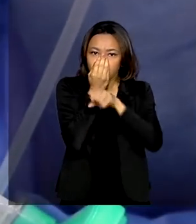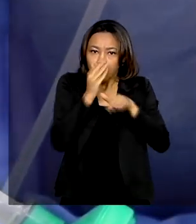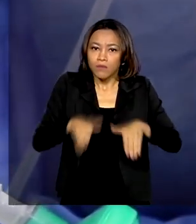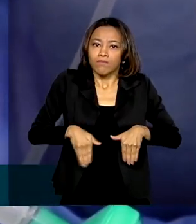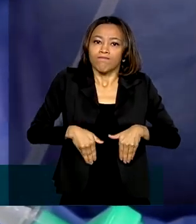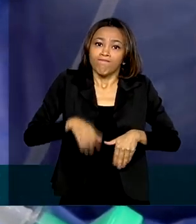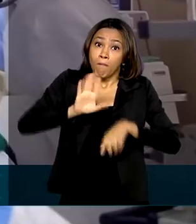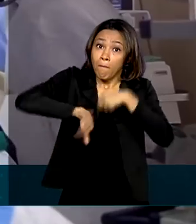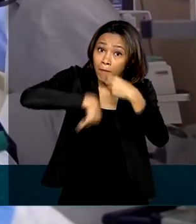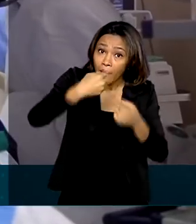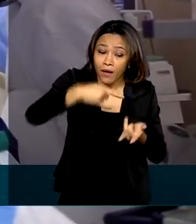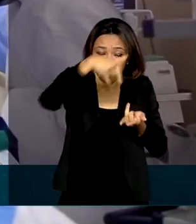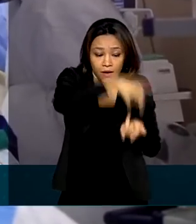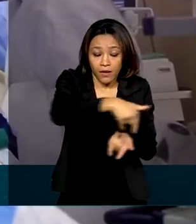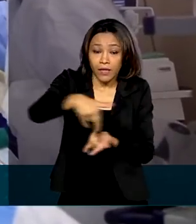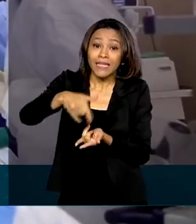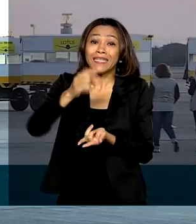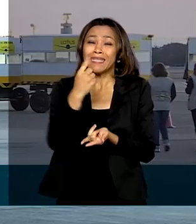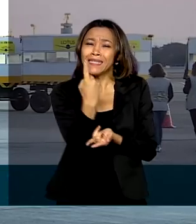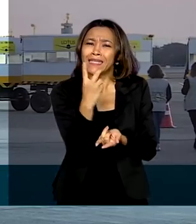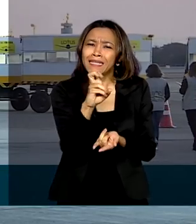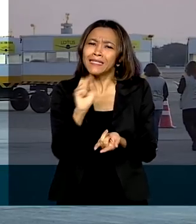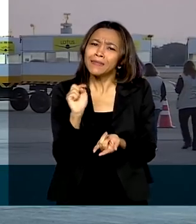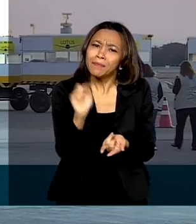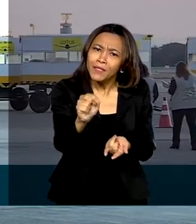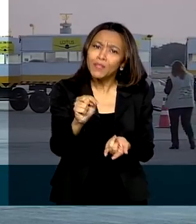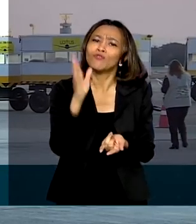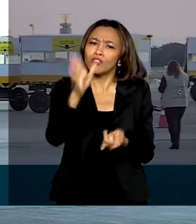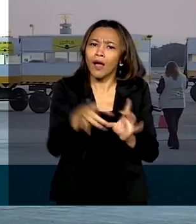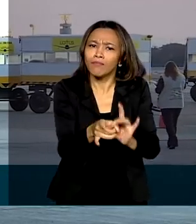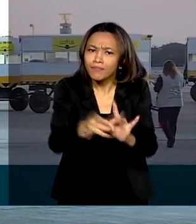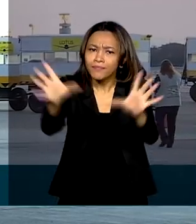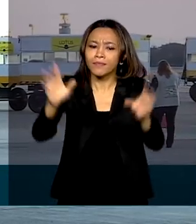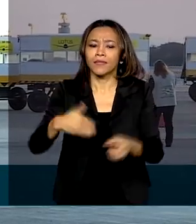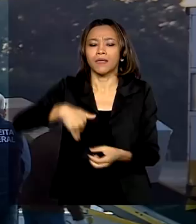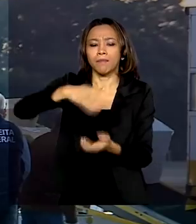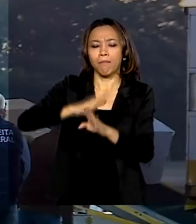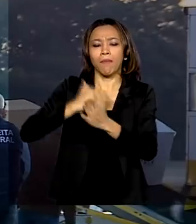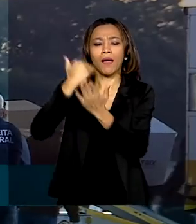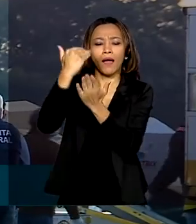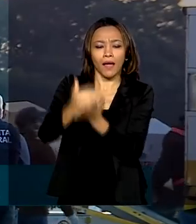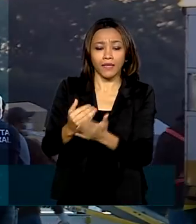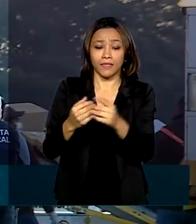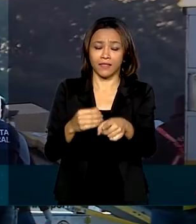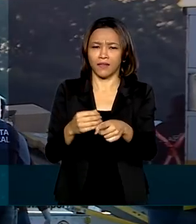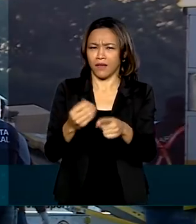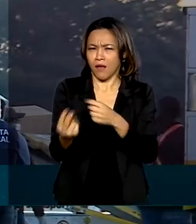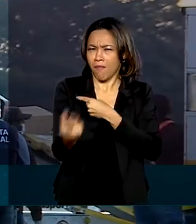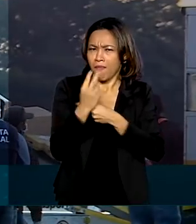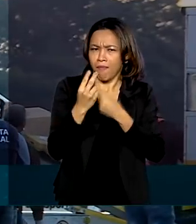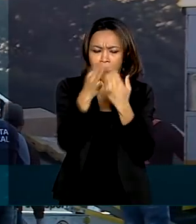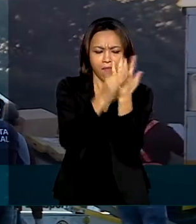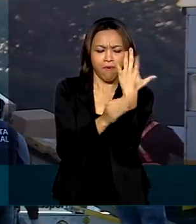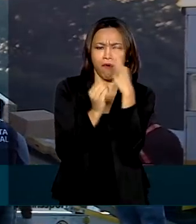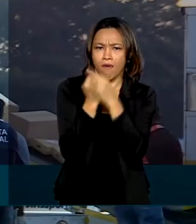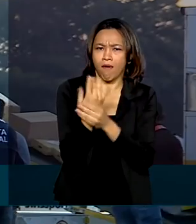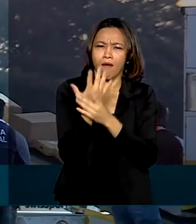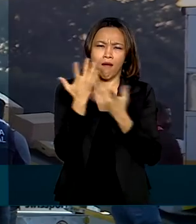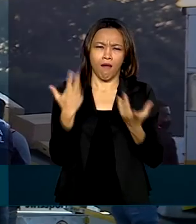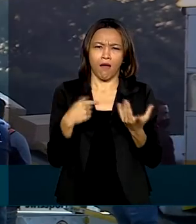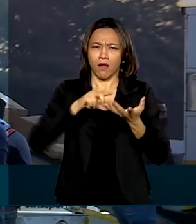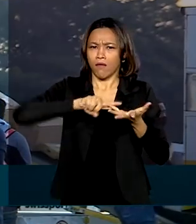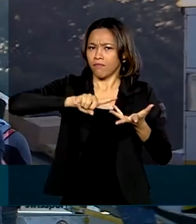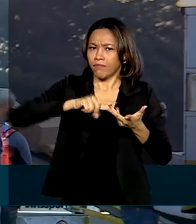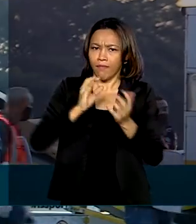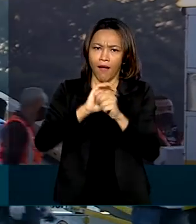15 mil leitos de UTI foram habilitados e mais de 300 milhões de EPIs, como máscaras, luvas, capotes,